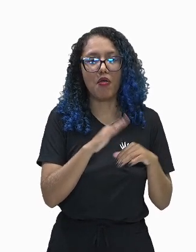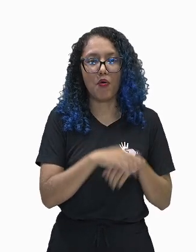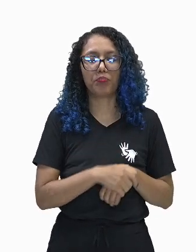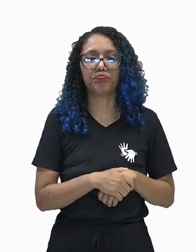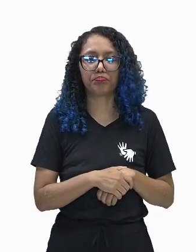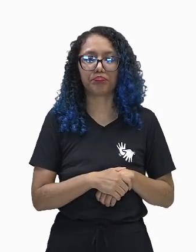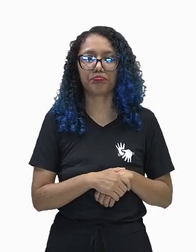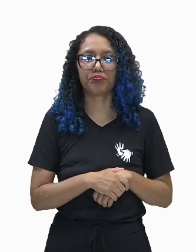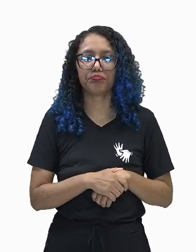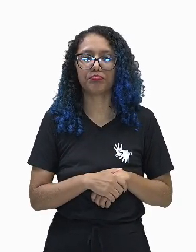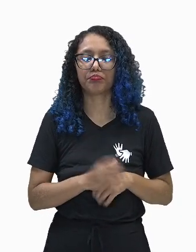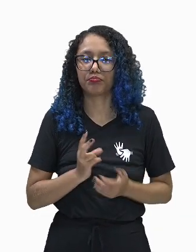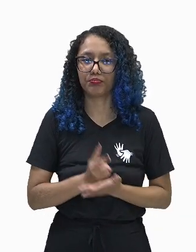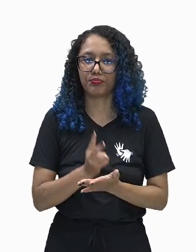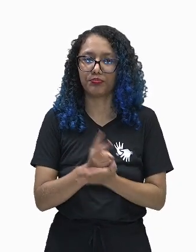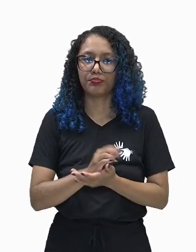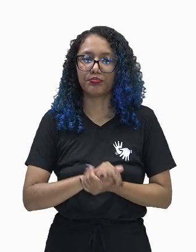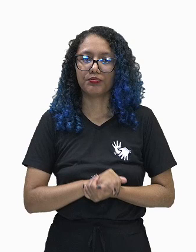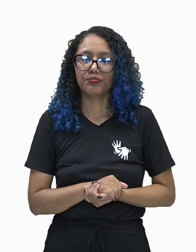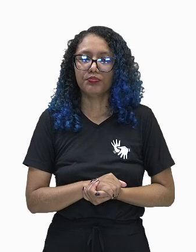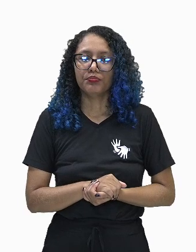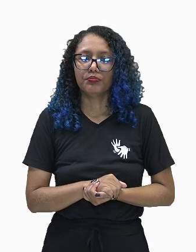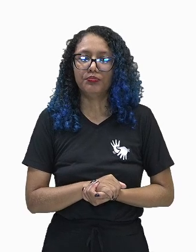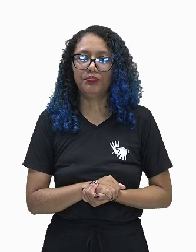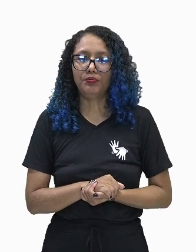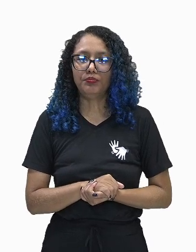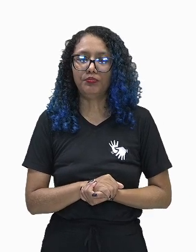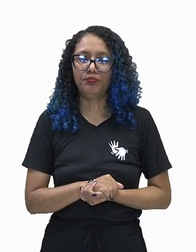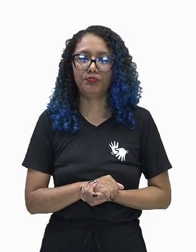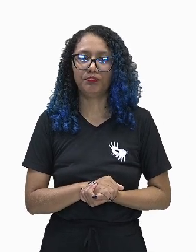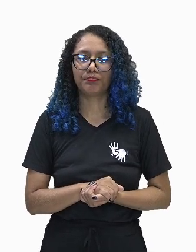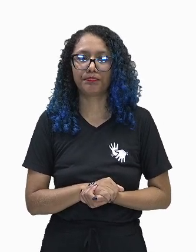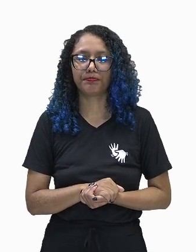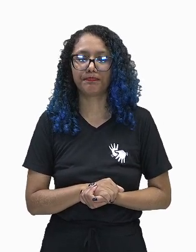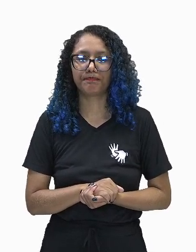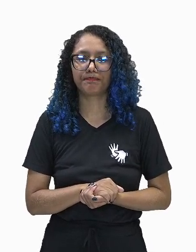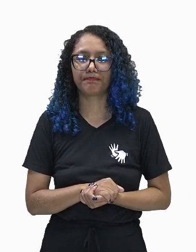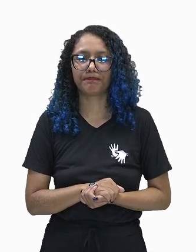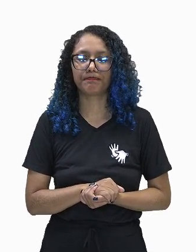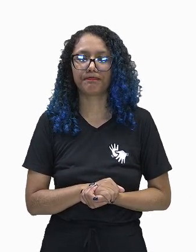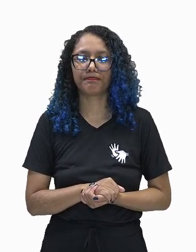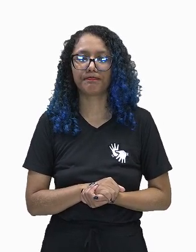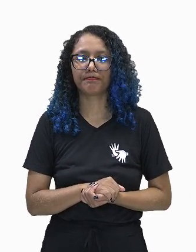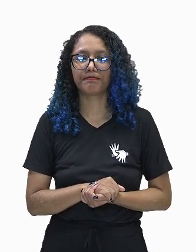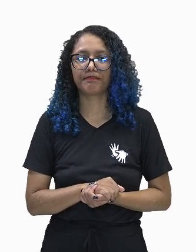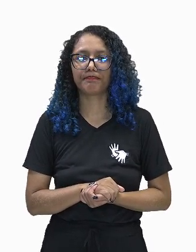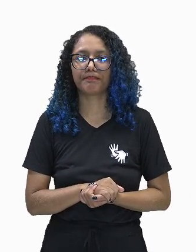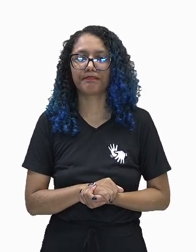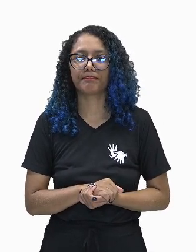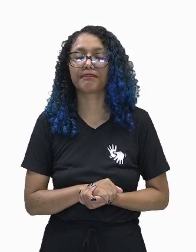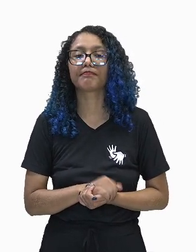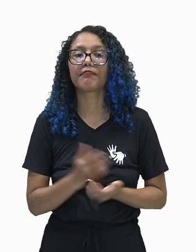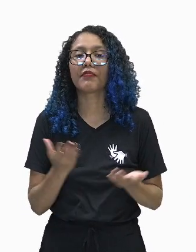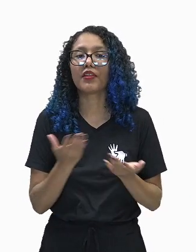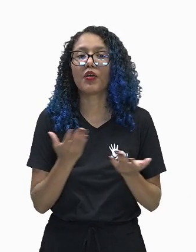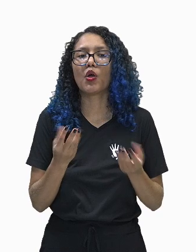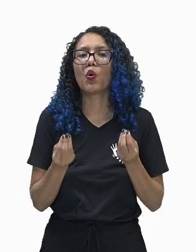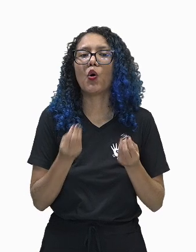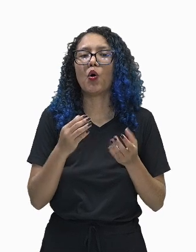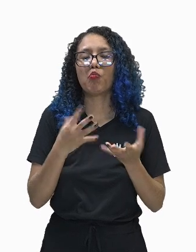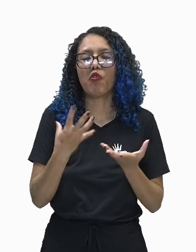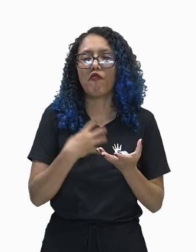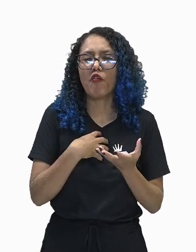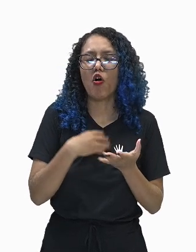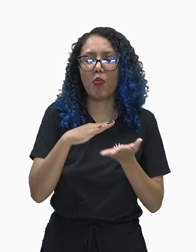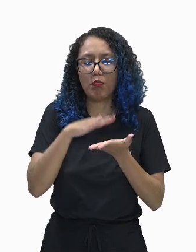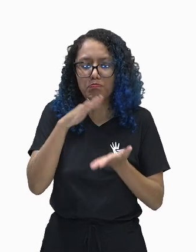Para dar continuidade às características de semelhanças e diferença, eu trago a vocês forma e tamanho, que serão variáveis